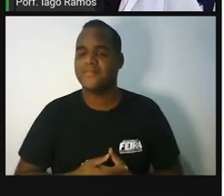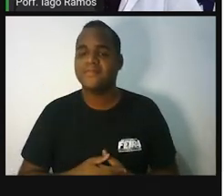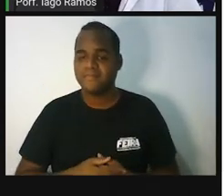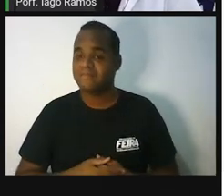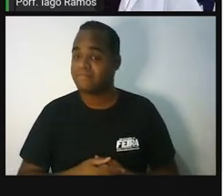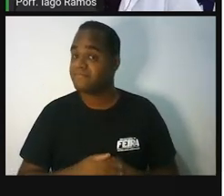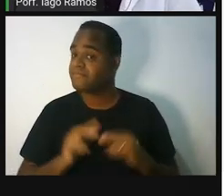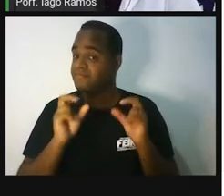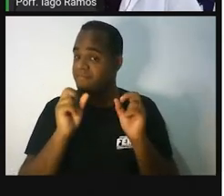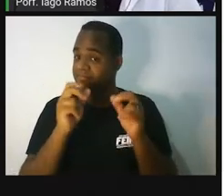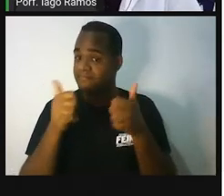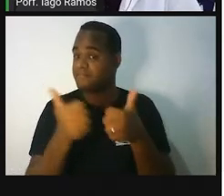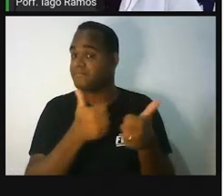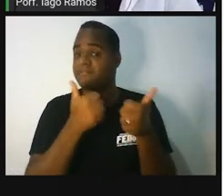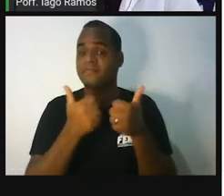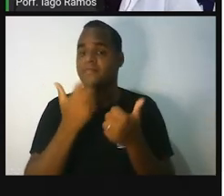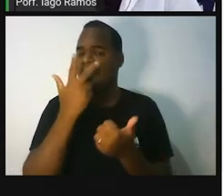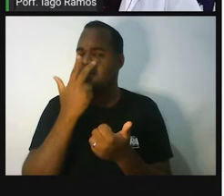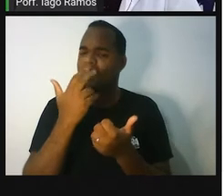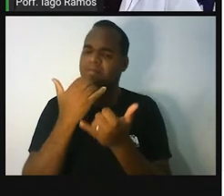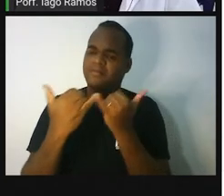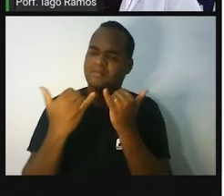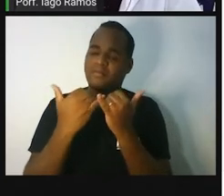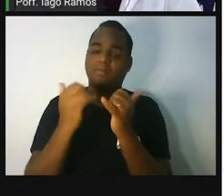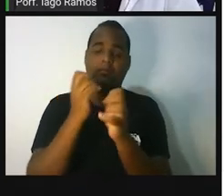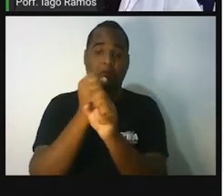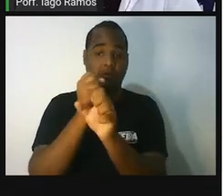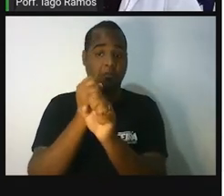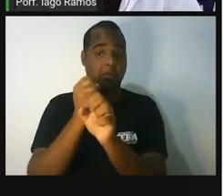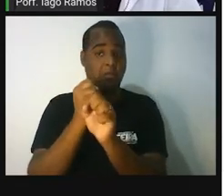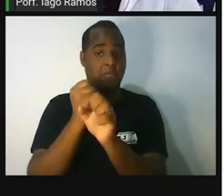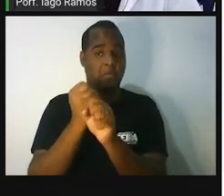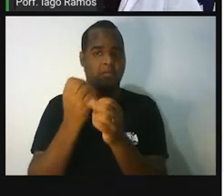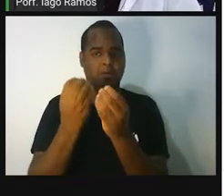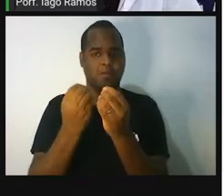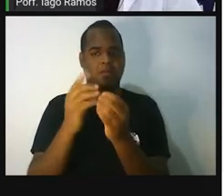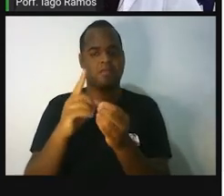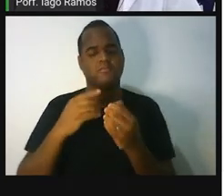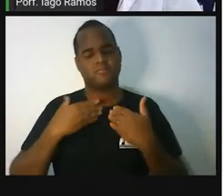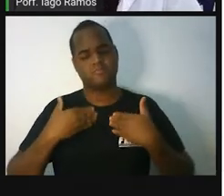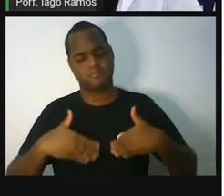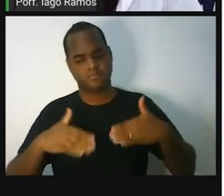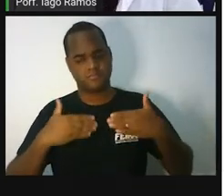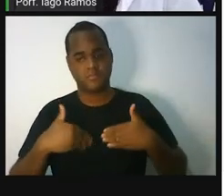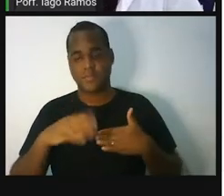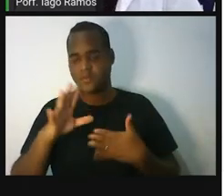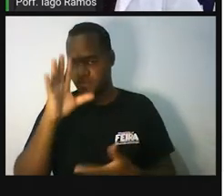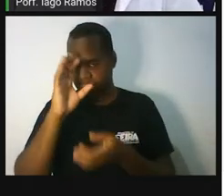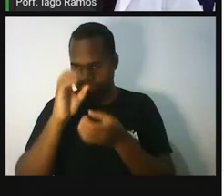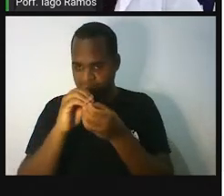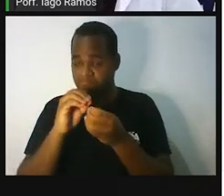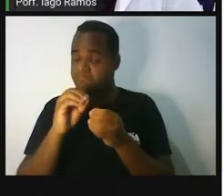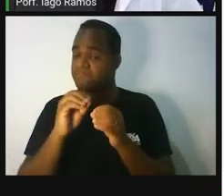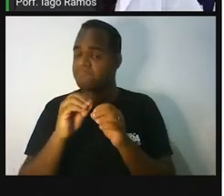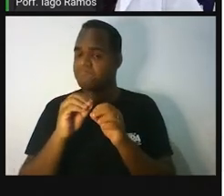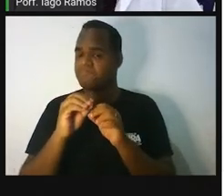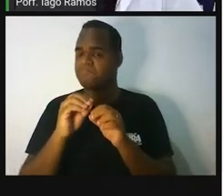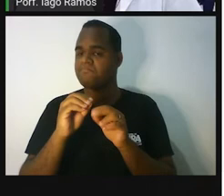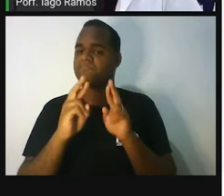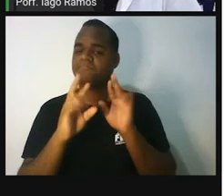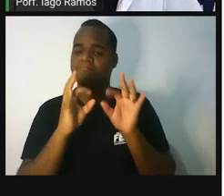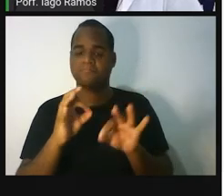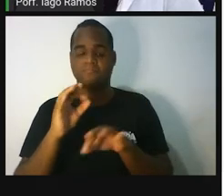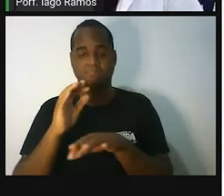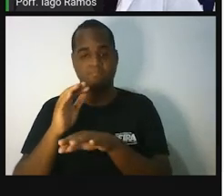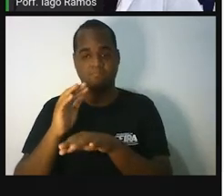Pronto. Parece muitas contas. É porque eu estou fazendo devagar para você entender. Mas quando você está fazendo com uma